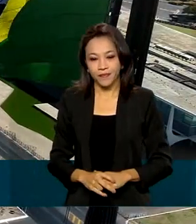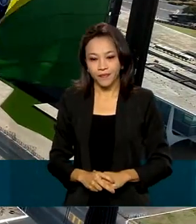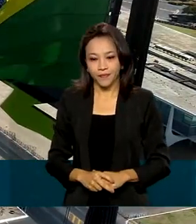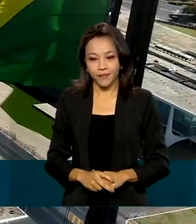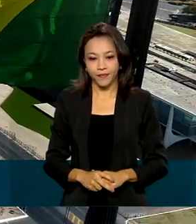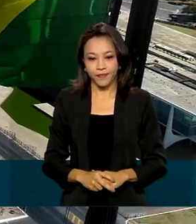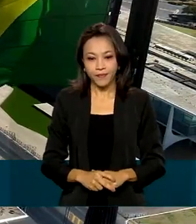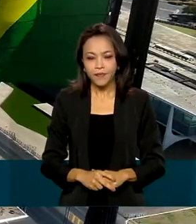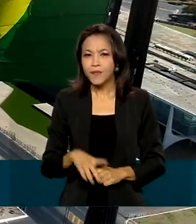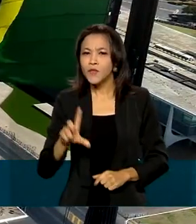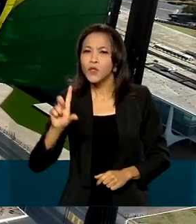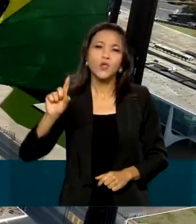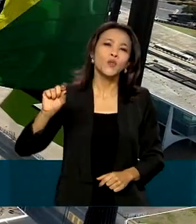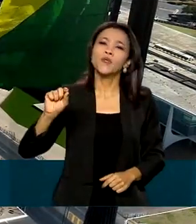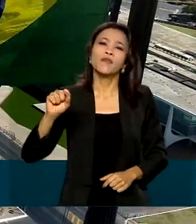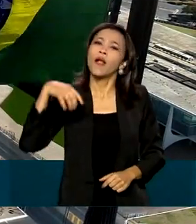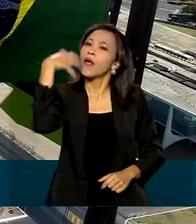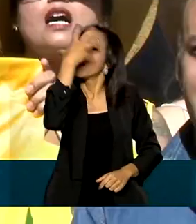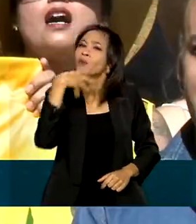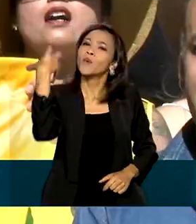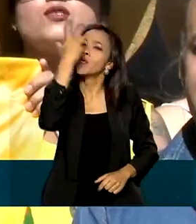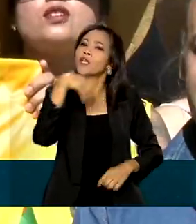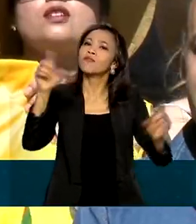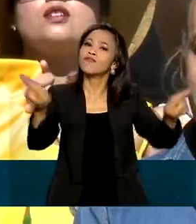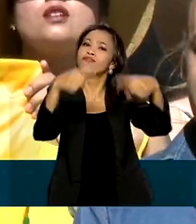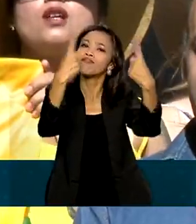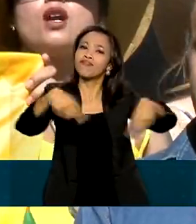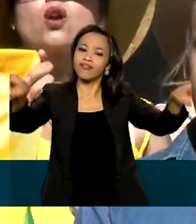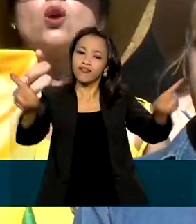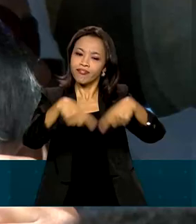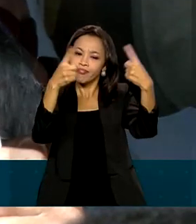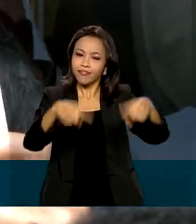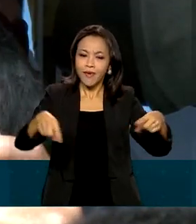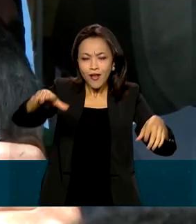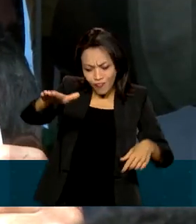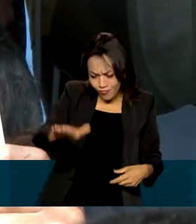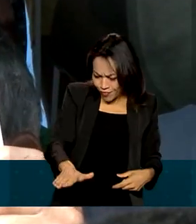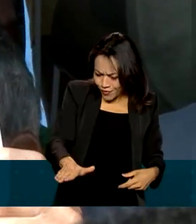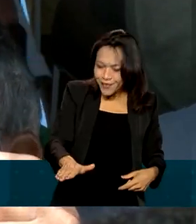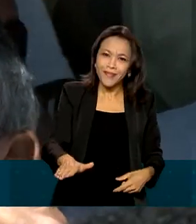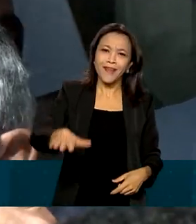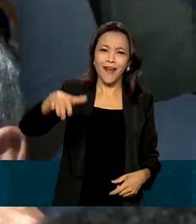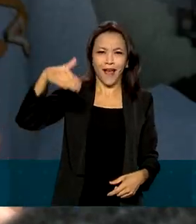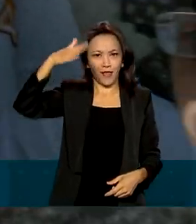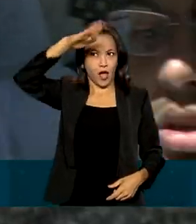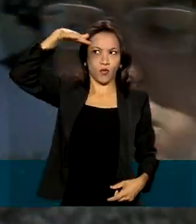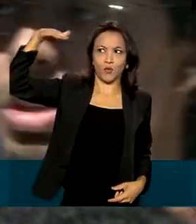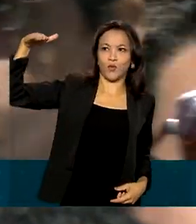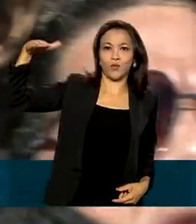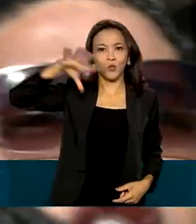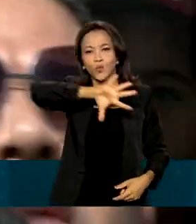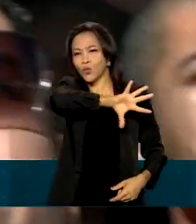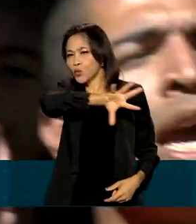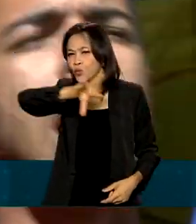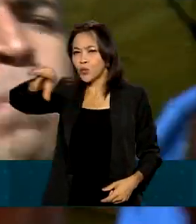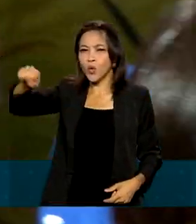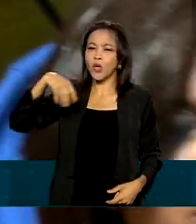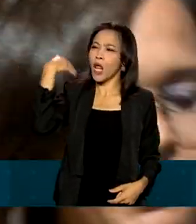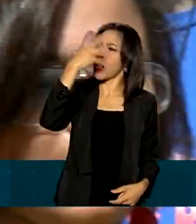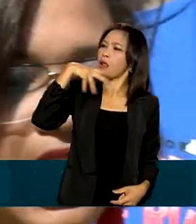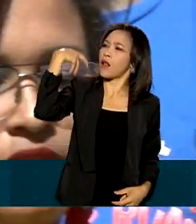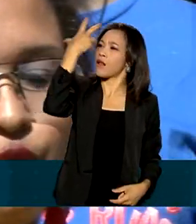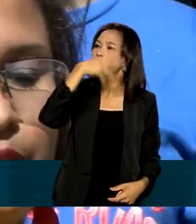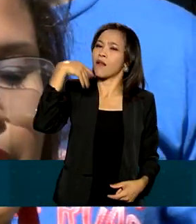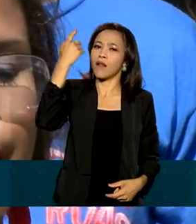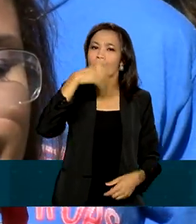E o que falar do hino nacional? Dos mais novos aos mais velhos, todos entoam letra e